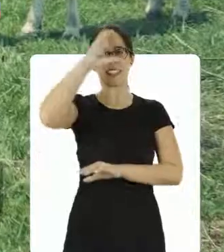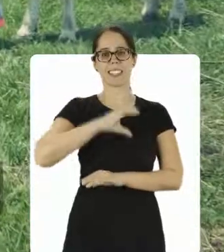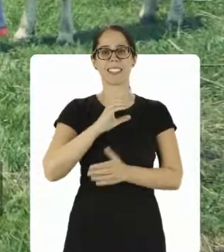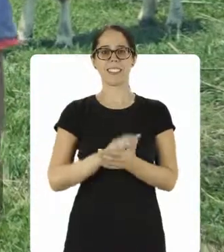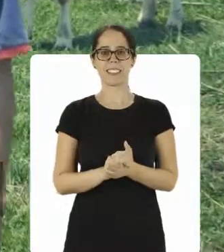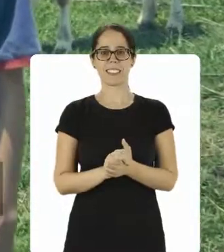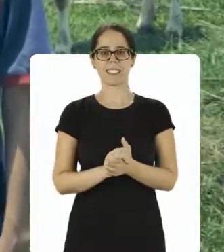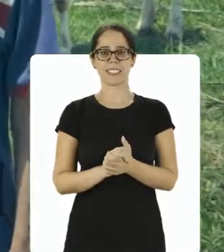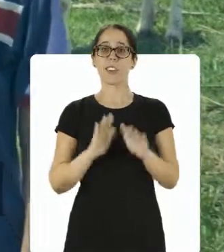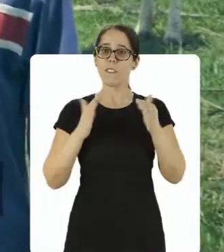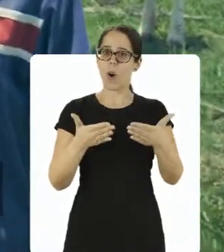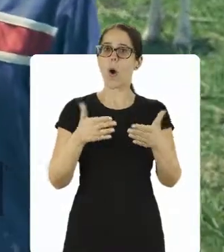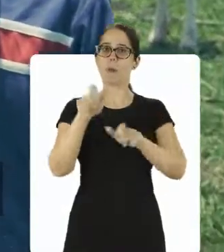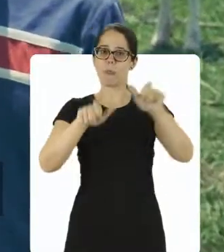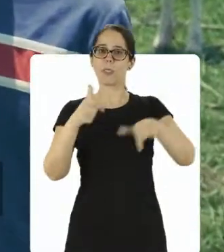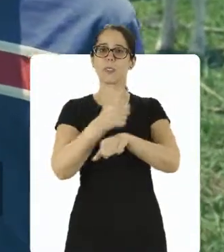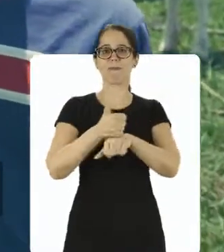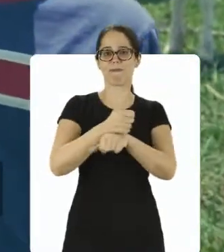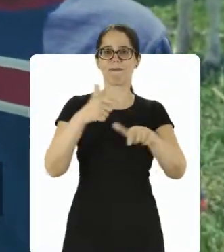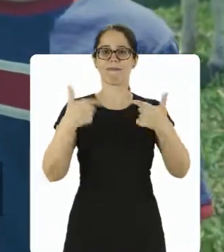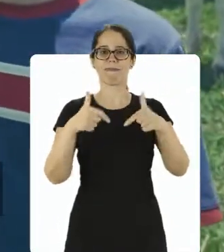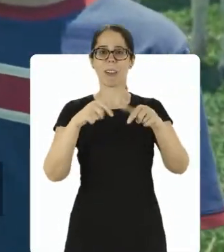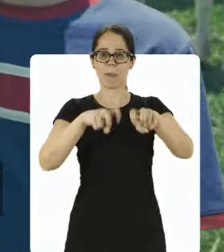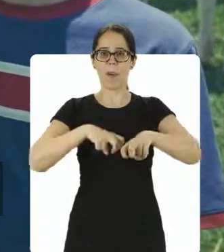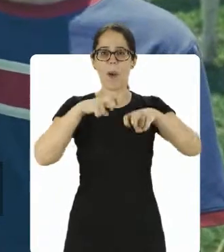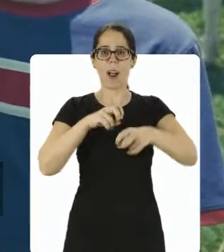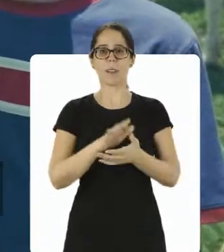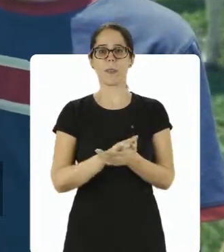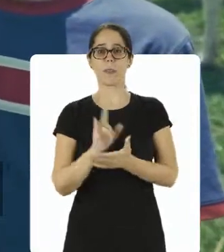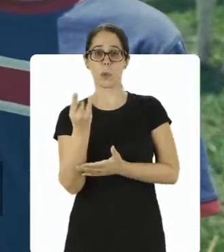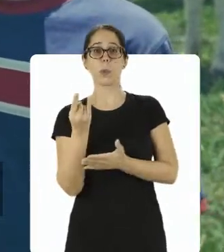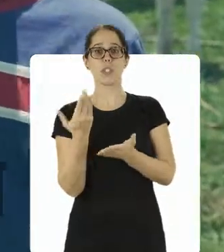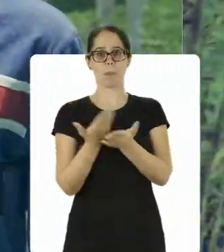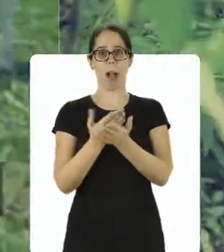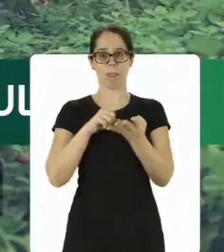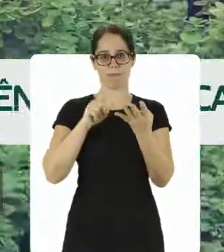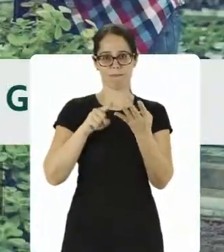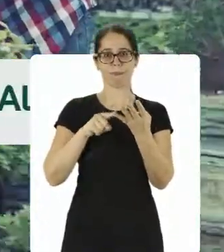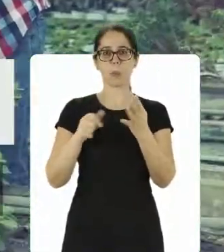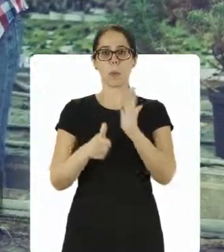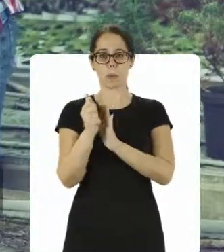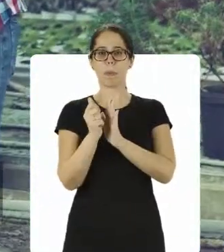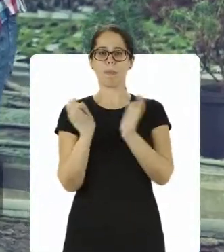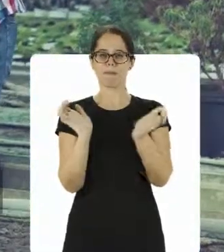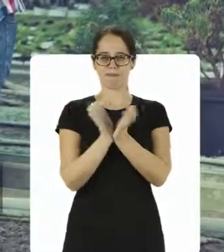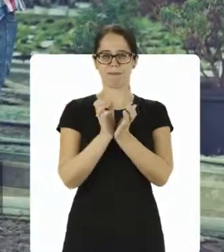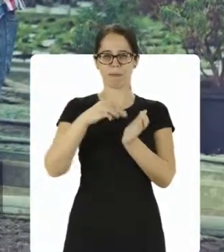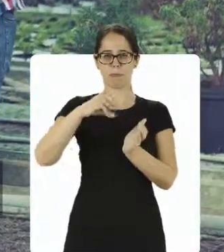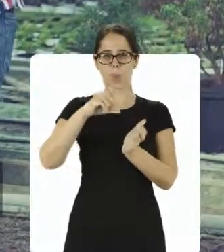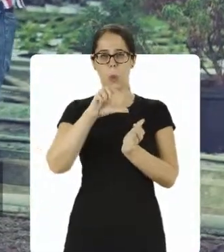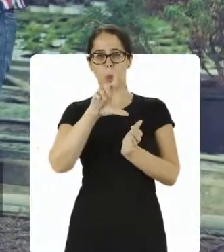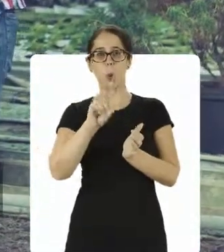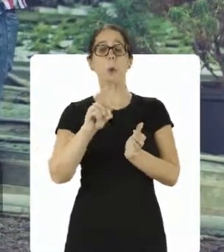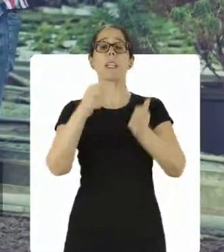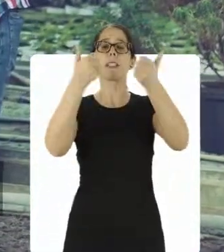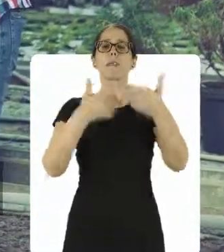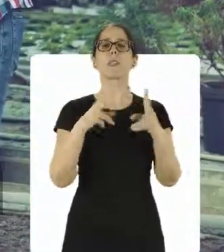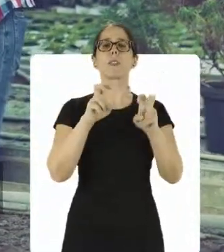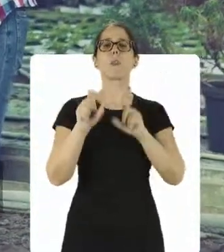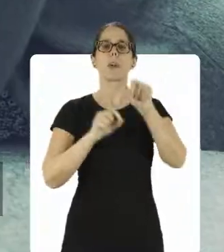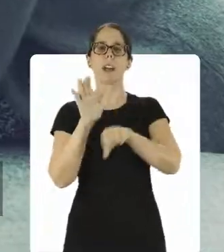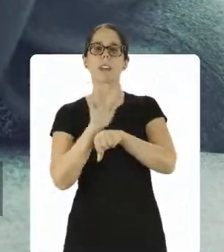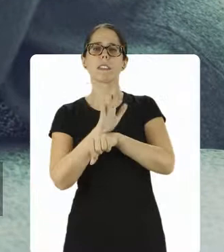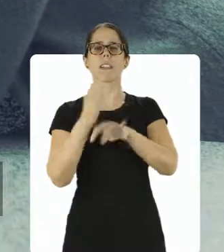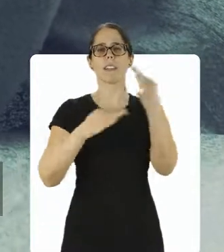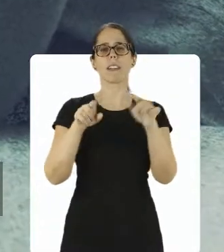Educação, qualidade de vida e cidadania para os trabalhadores rurais. Na última aula deste primeiro módulo, vamos